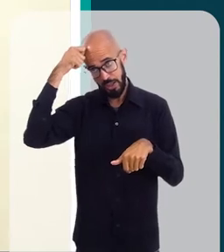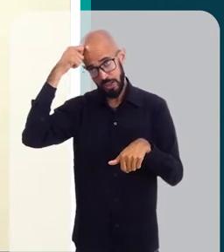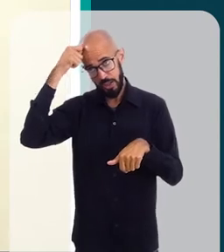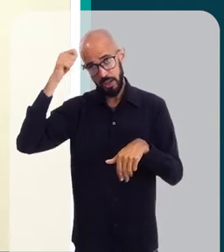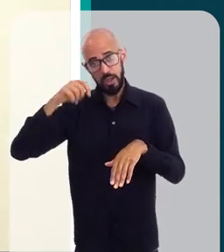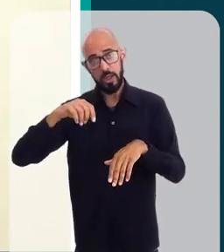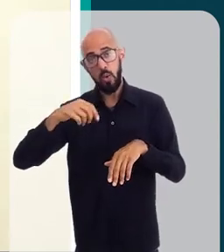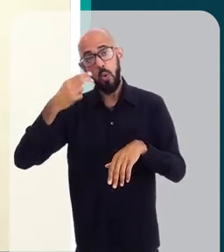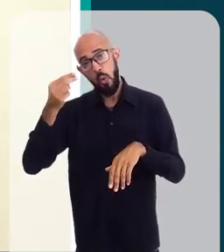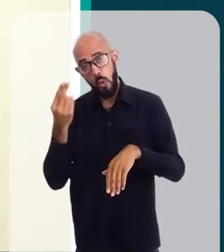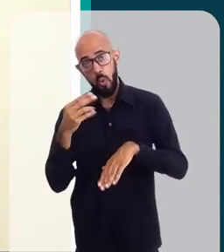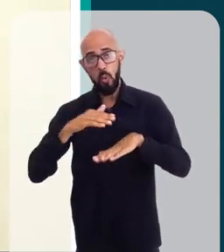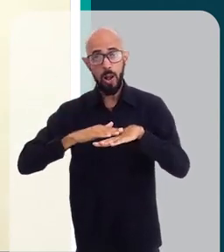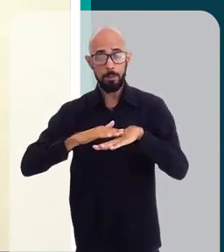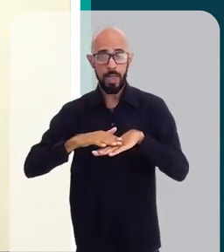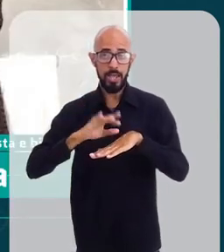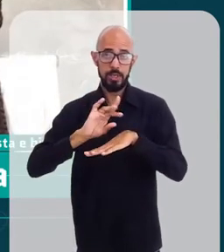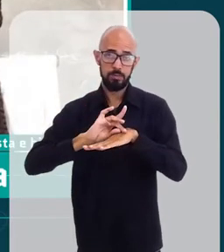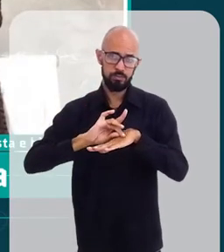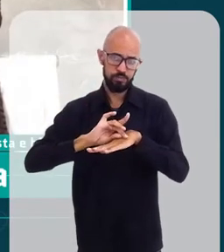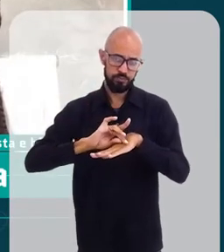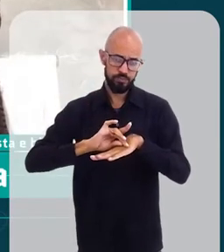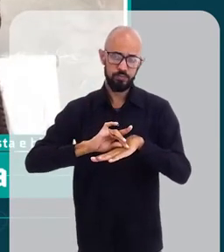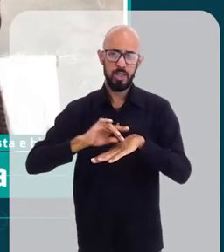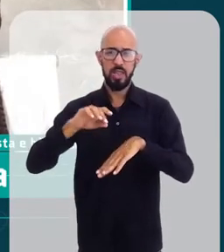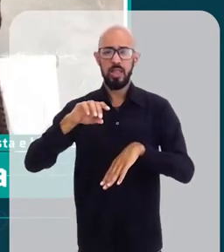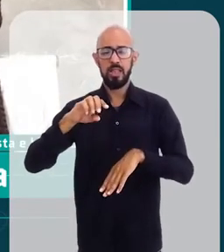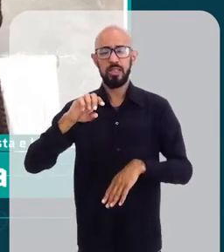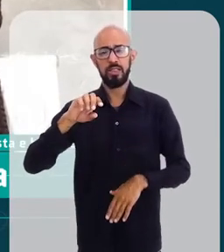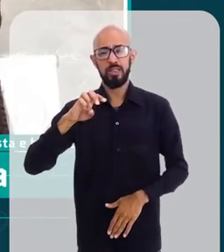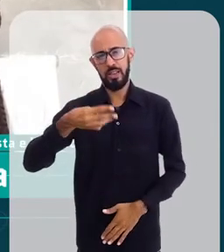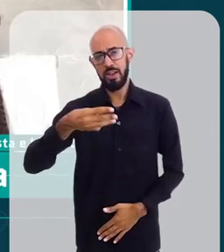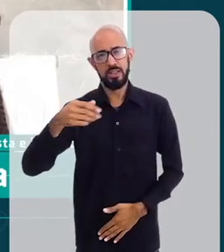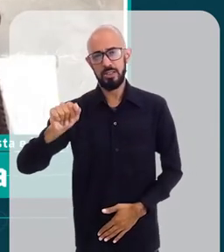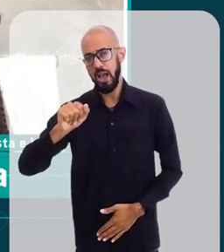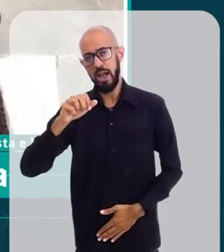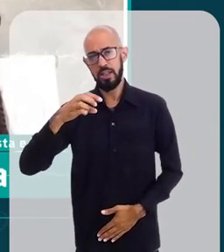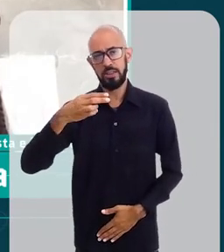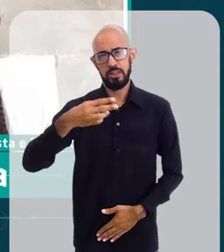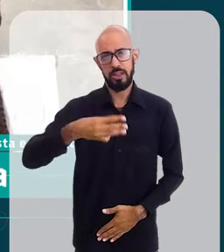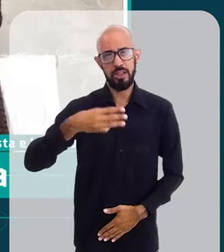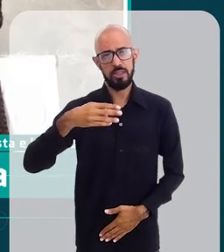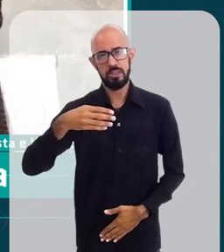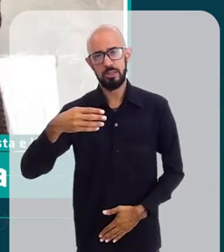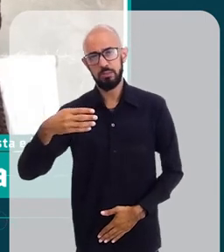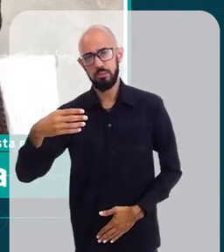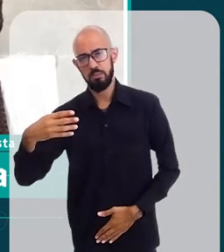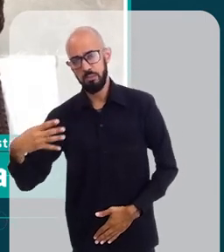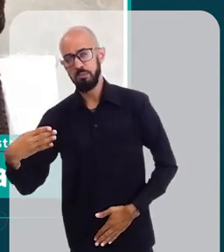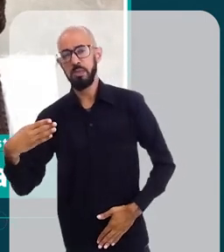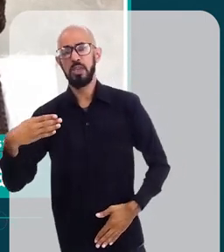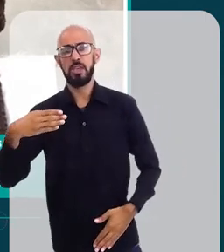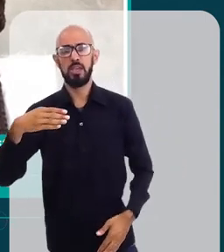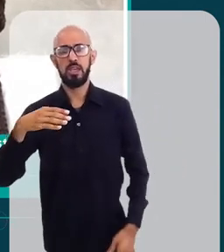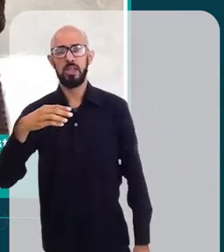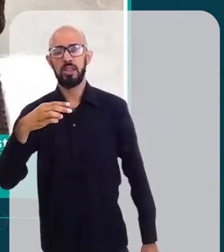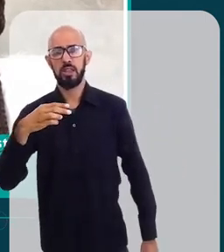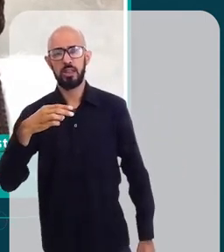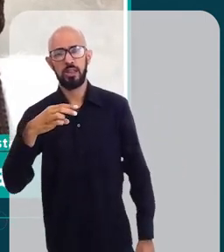paciente com a pele preta do cabelo, tipo 3A, 4A, 4B, 4C, tem